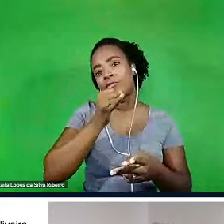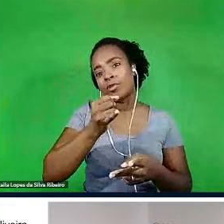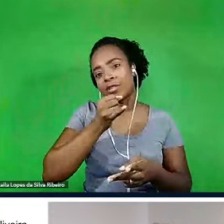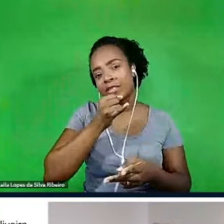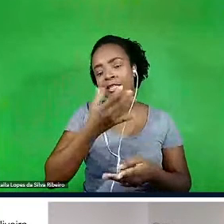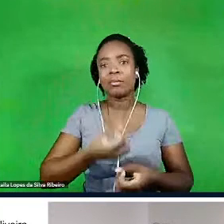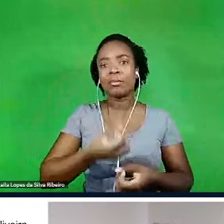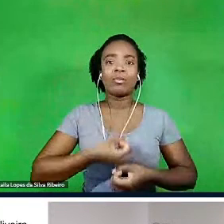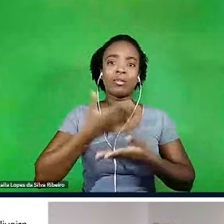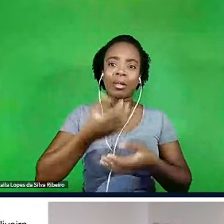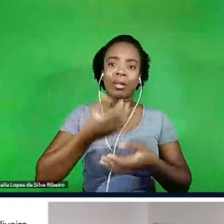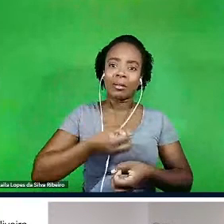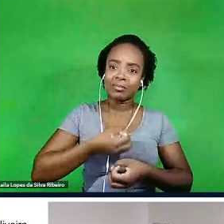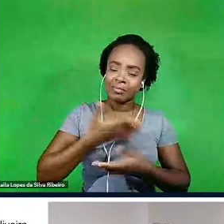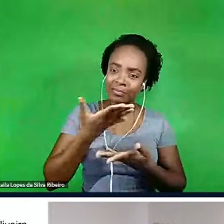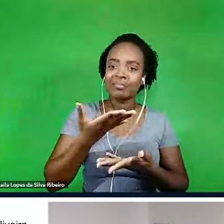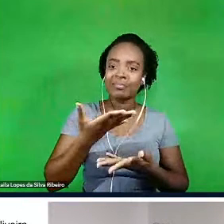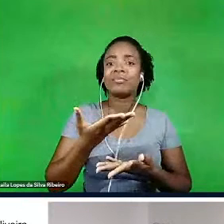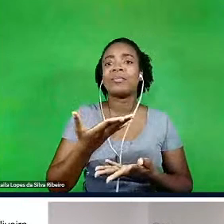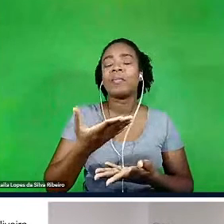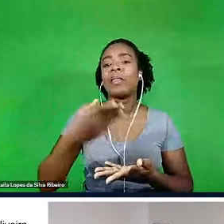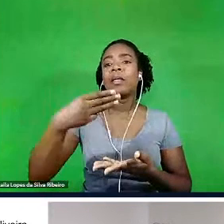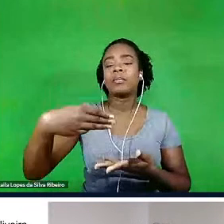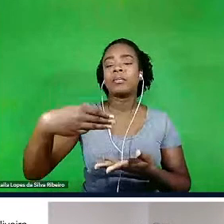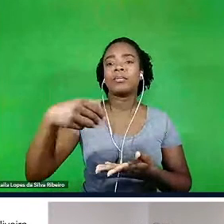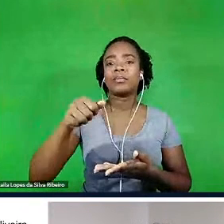Frank Stein da Mary Shelley.